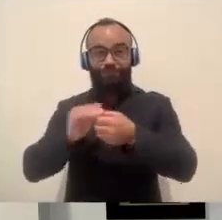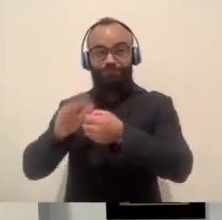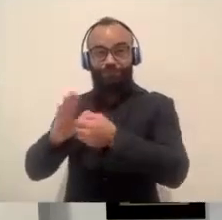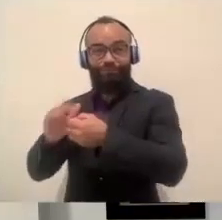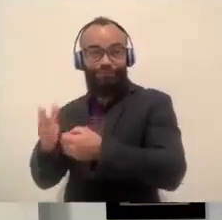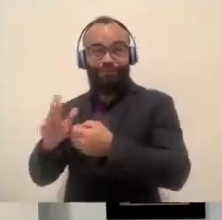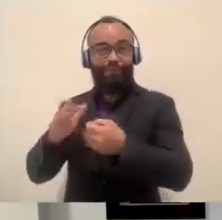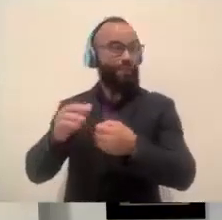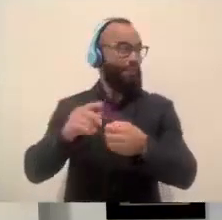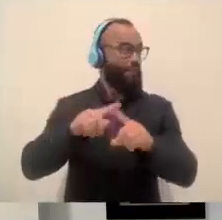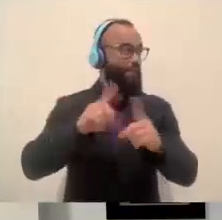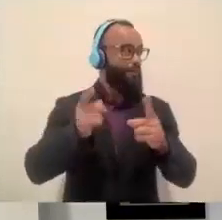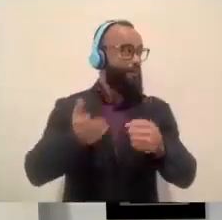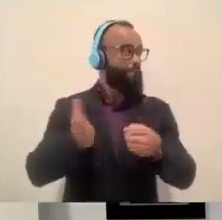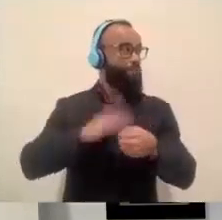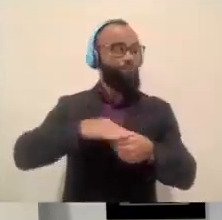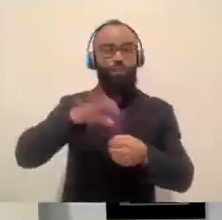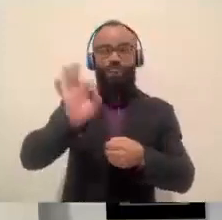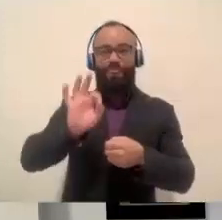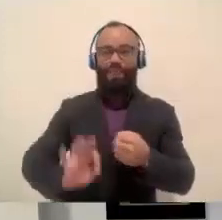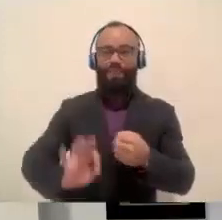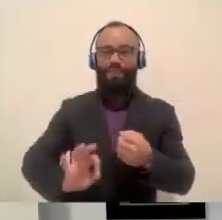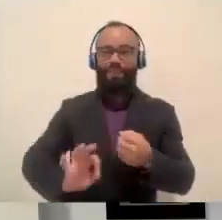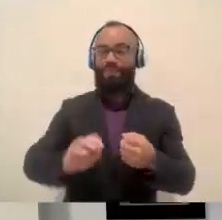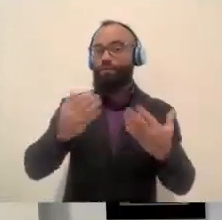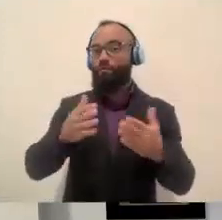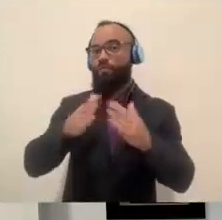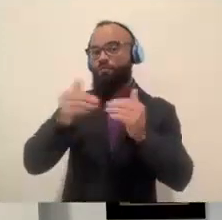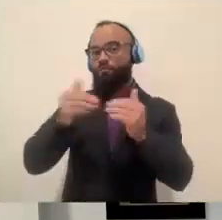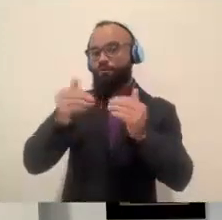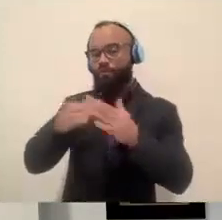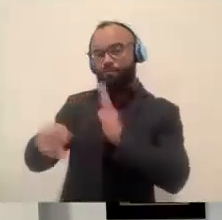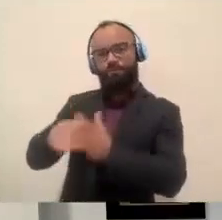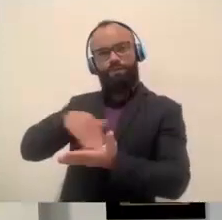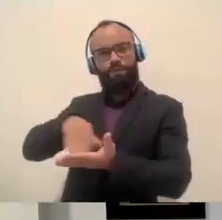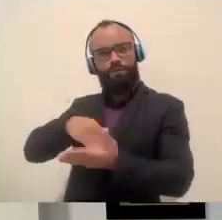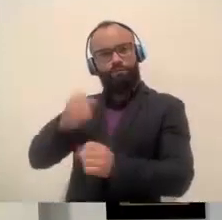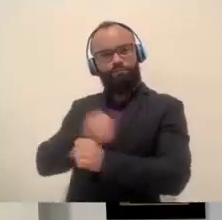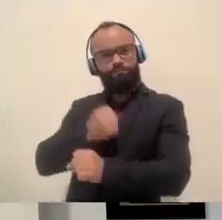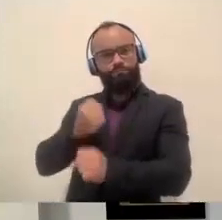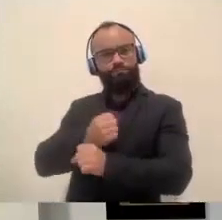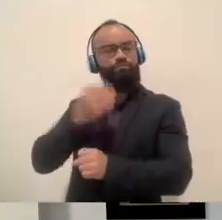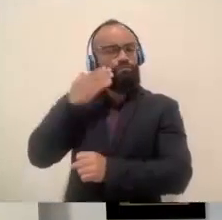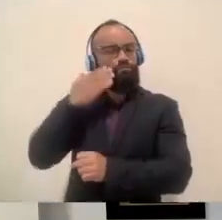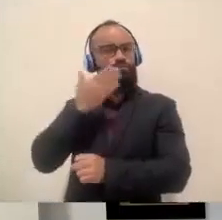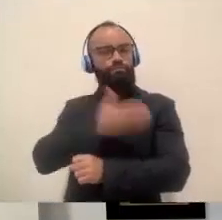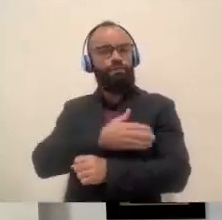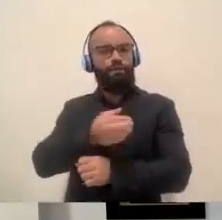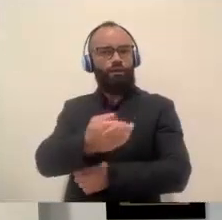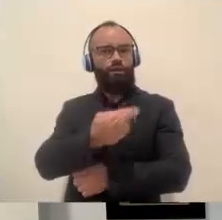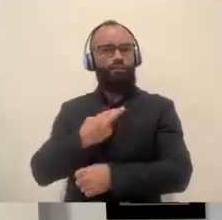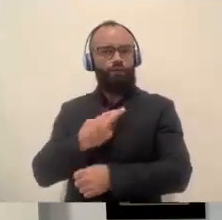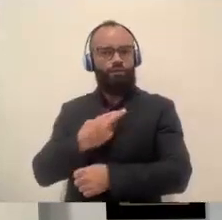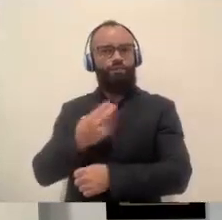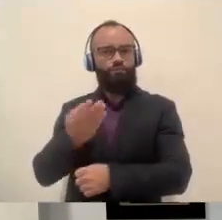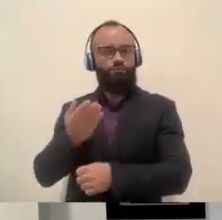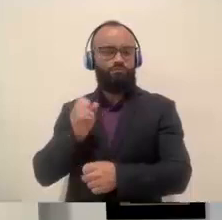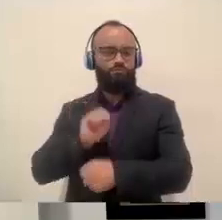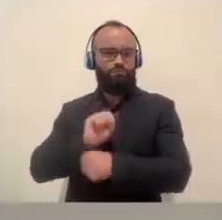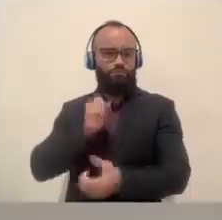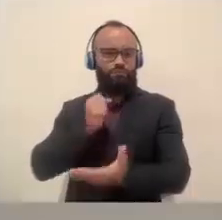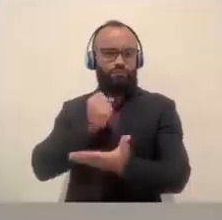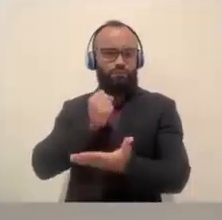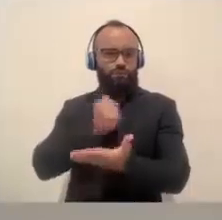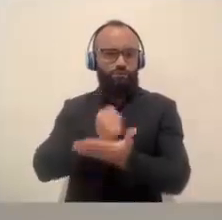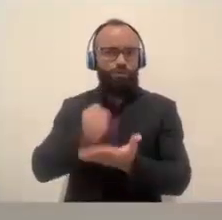informação, quero solicitar junto à Secretaria, para que seja cobrada a resposta desse requerimento. E é o envio desse contrato à Casam. Obrigado,